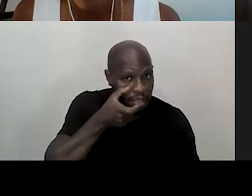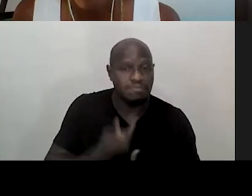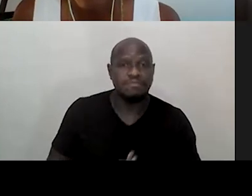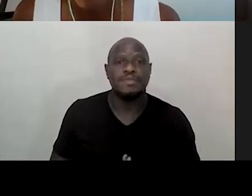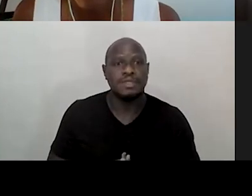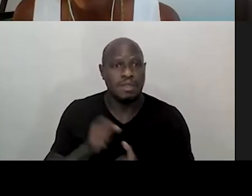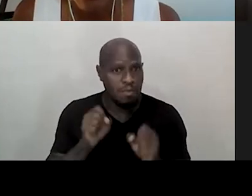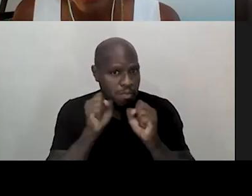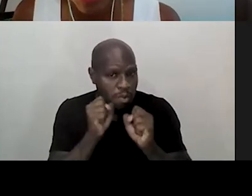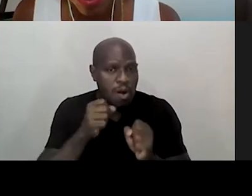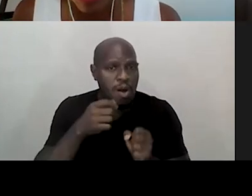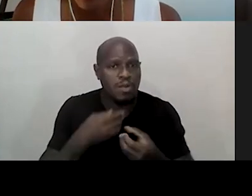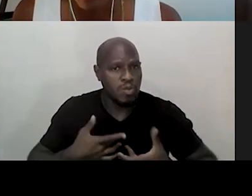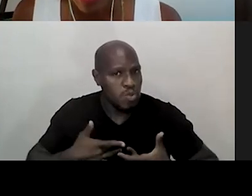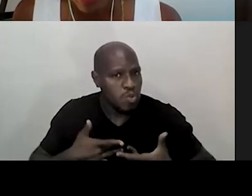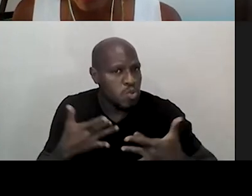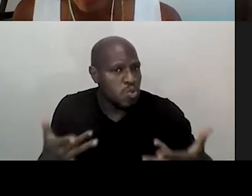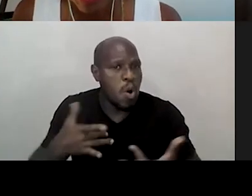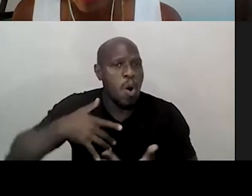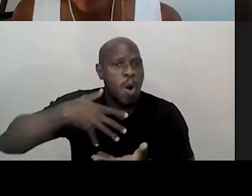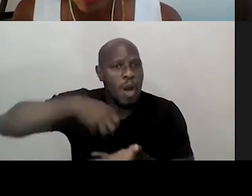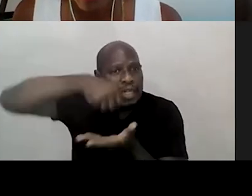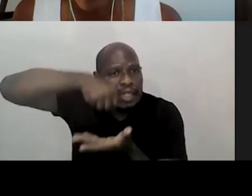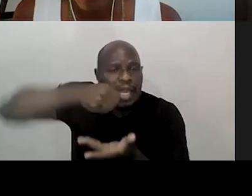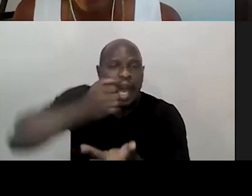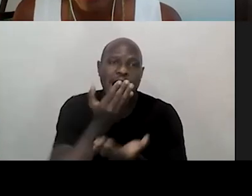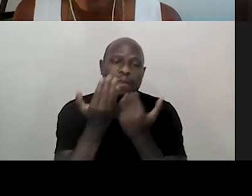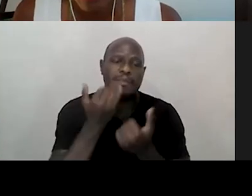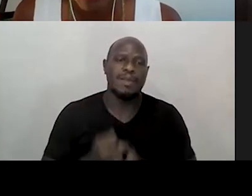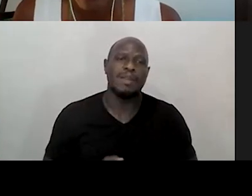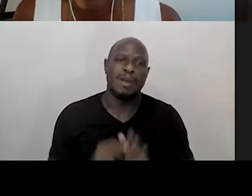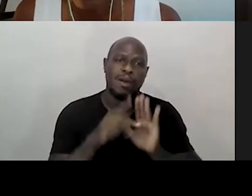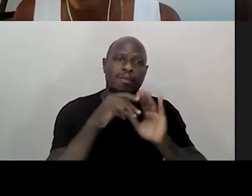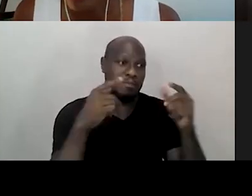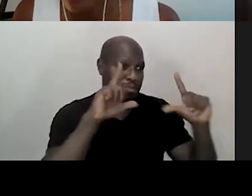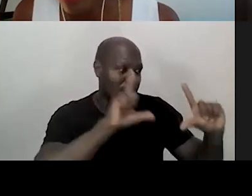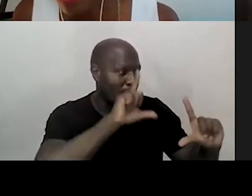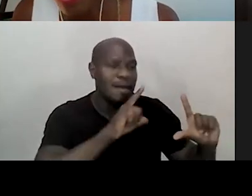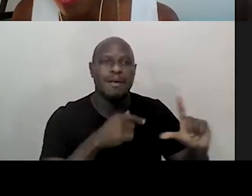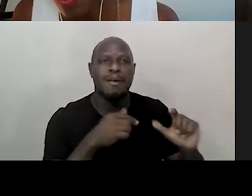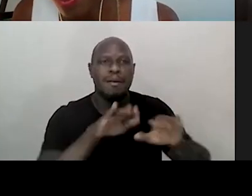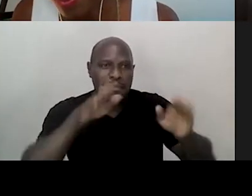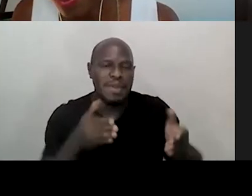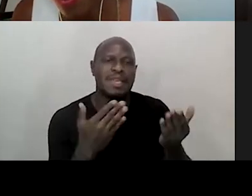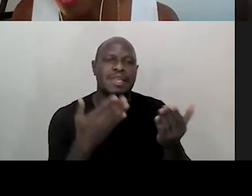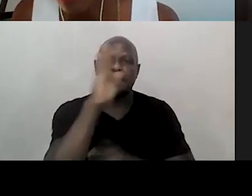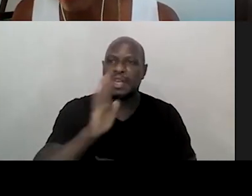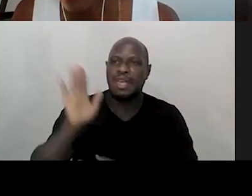doe cestas de alimentos para quem necessita pelo programa Mesa Brasil. Para saber como ajudar, acesse o site